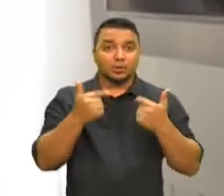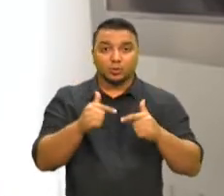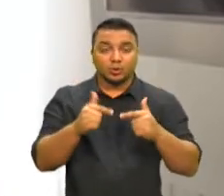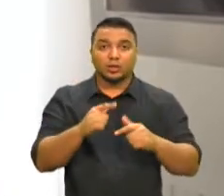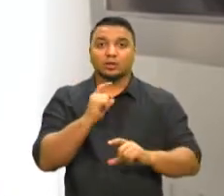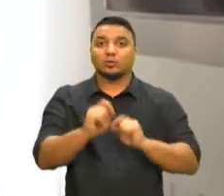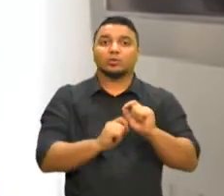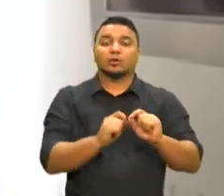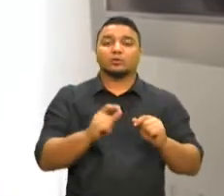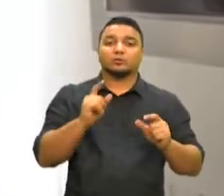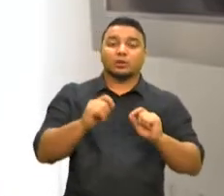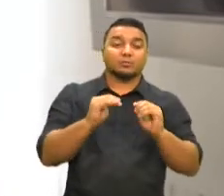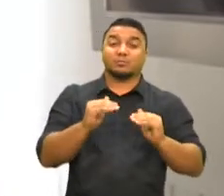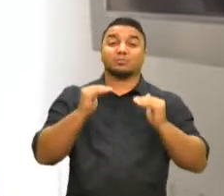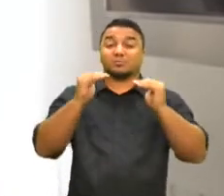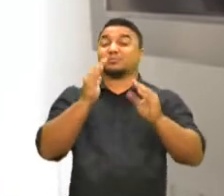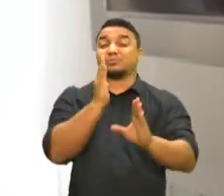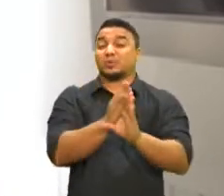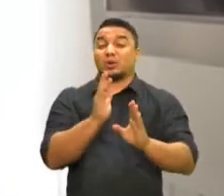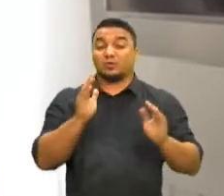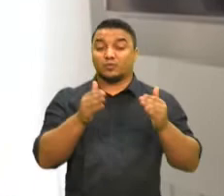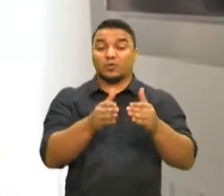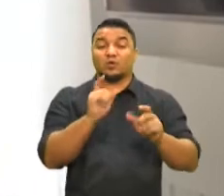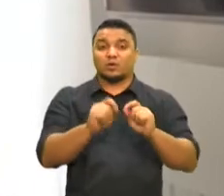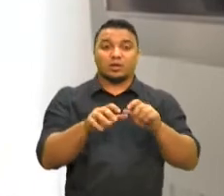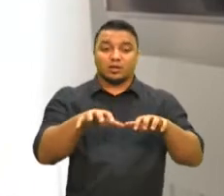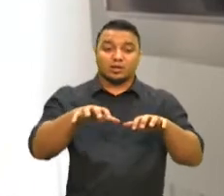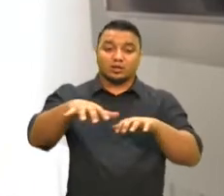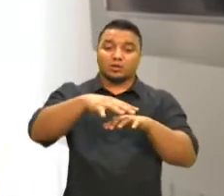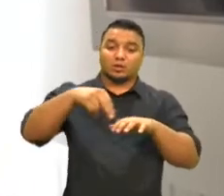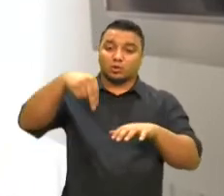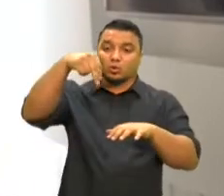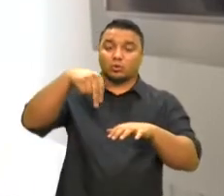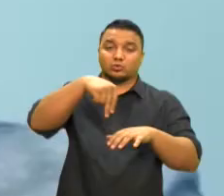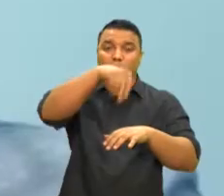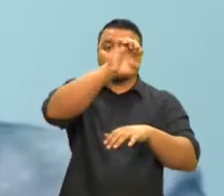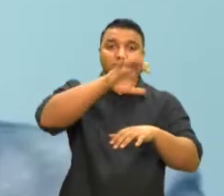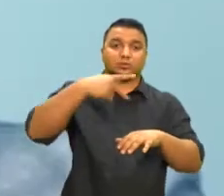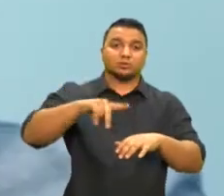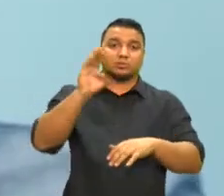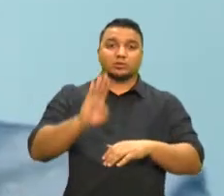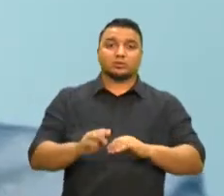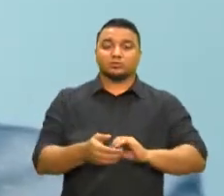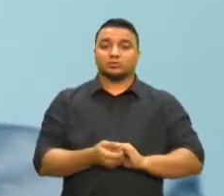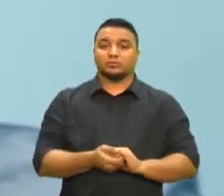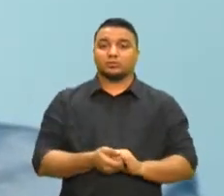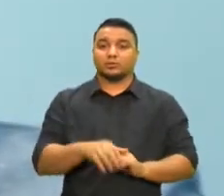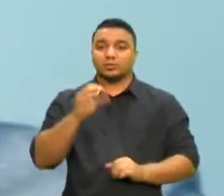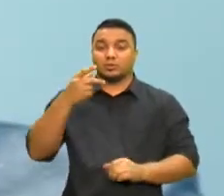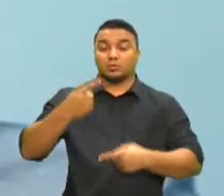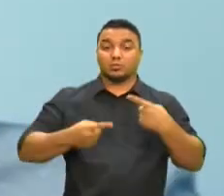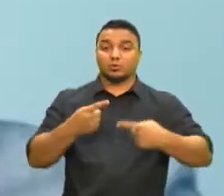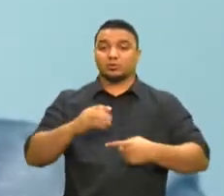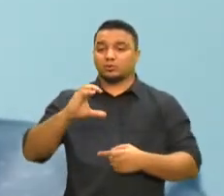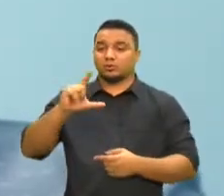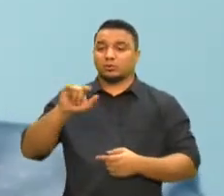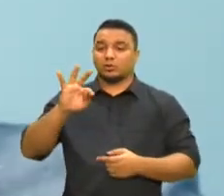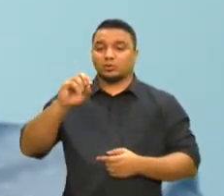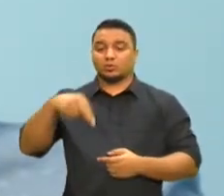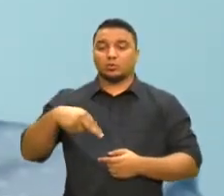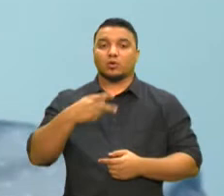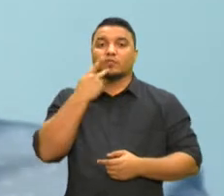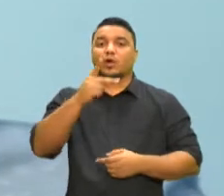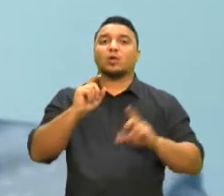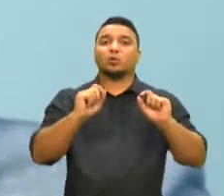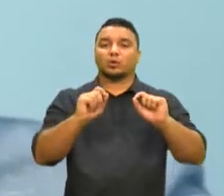eles estão sobretudo concentrados nas regiões norte e nordeste do país. Já o cientista político Cleiton Monte diz que